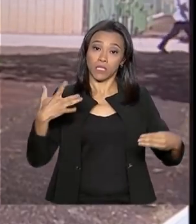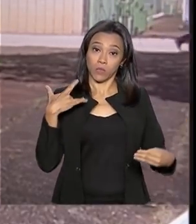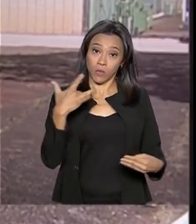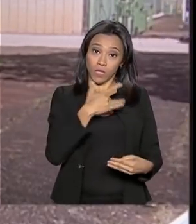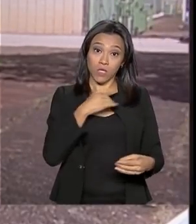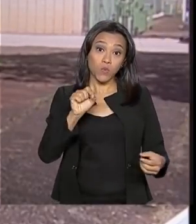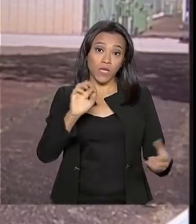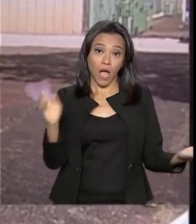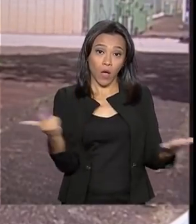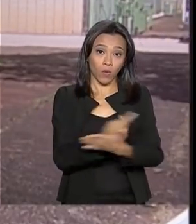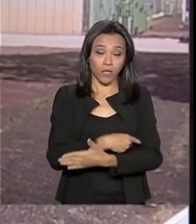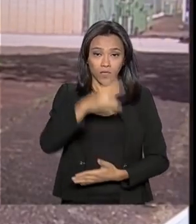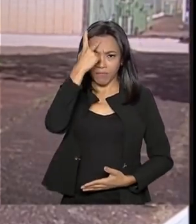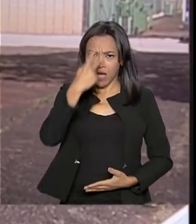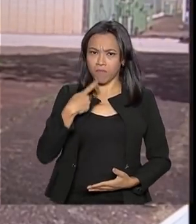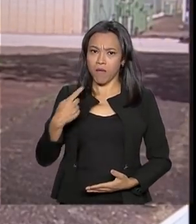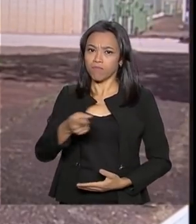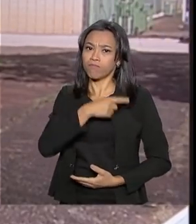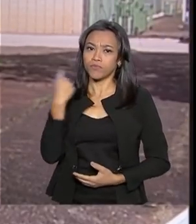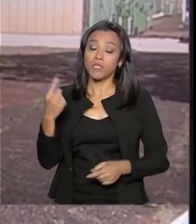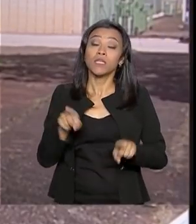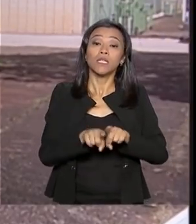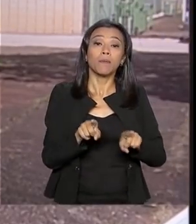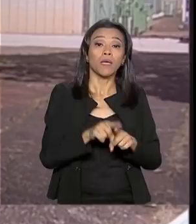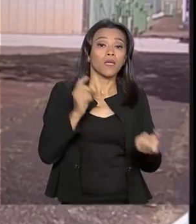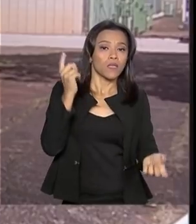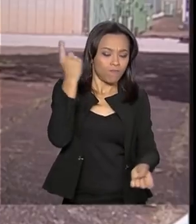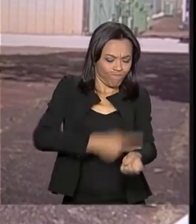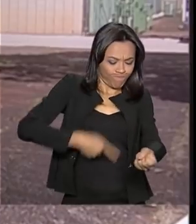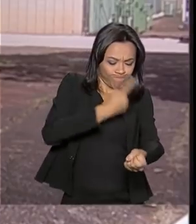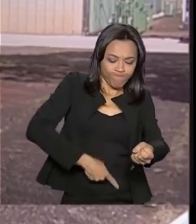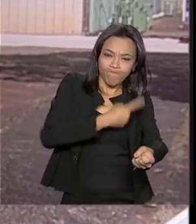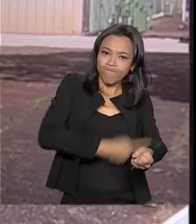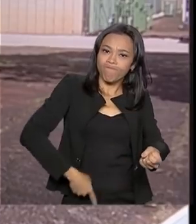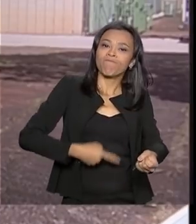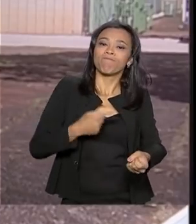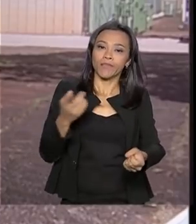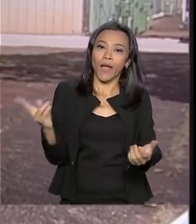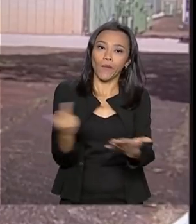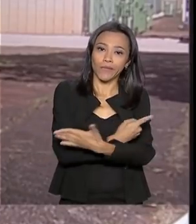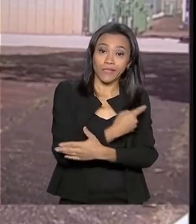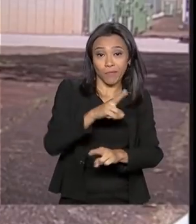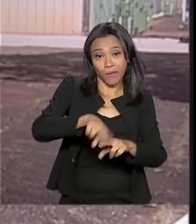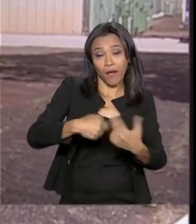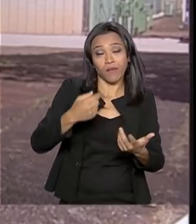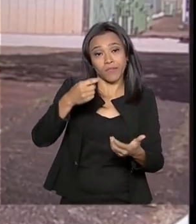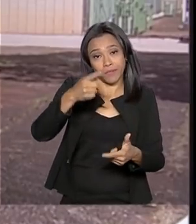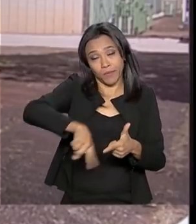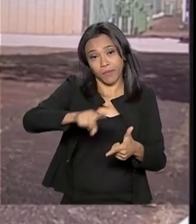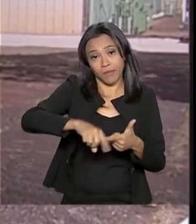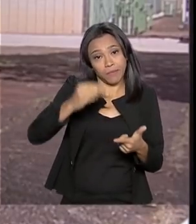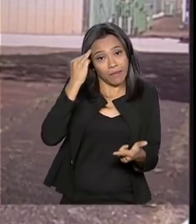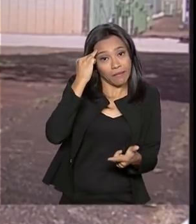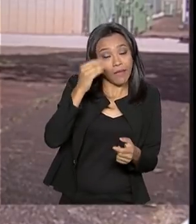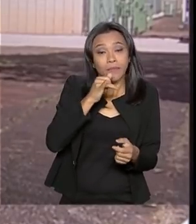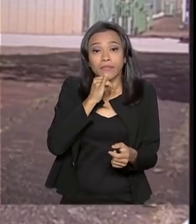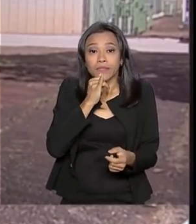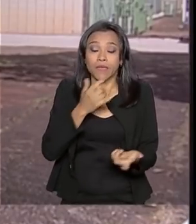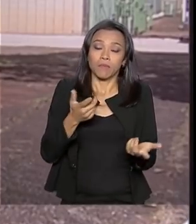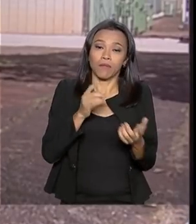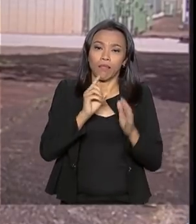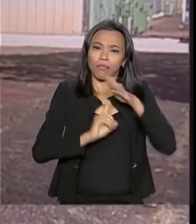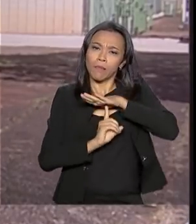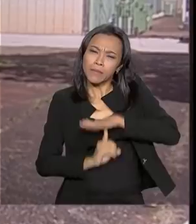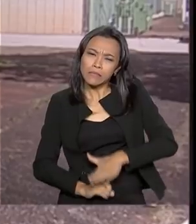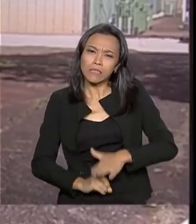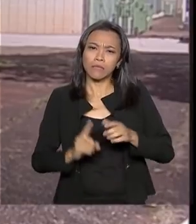suicídio e também de automutilação e muitos deles são ligados à questão de doenças mentais, como depressão e ansiedade. Então